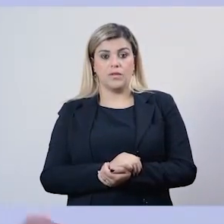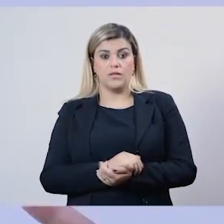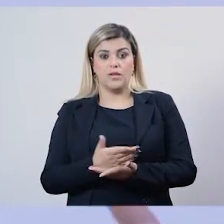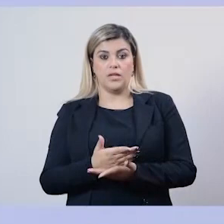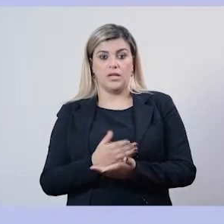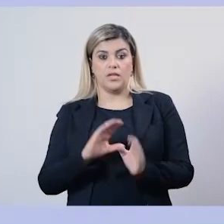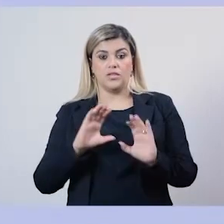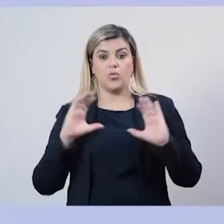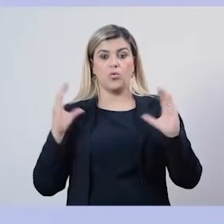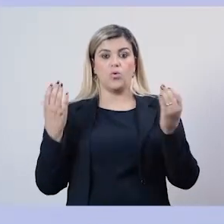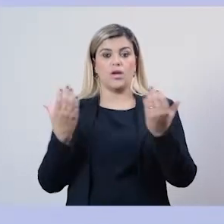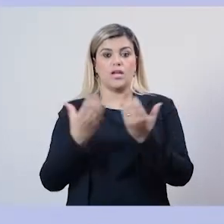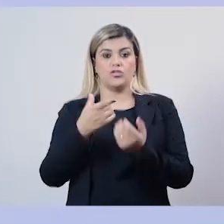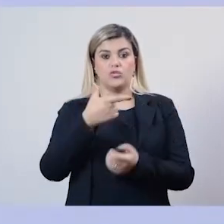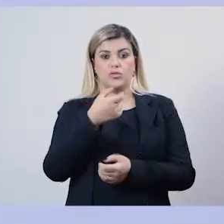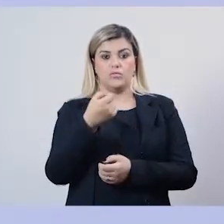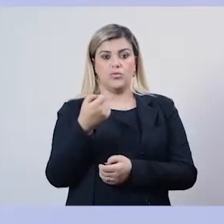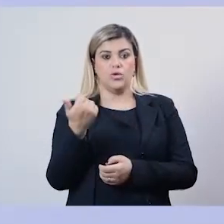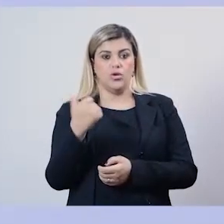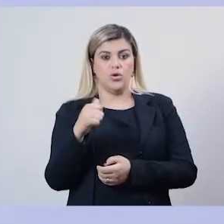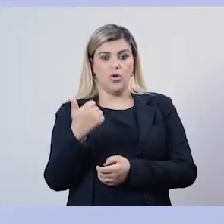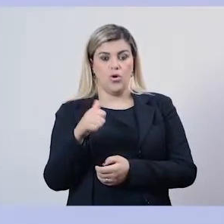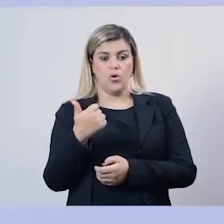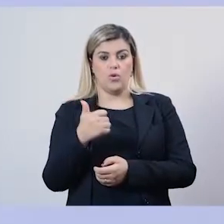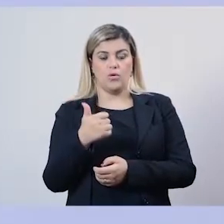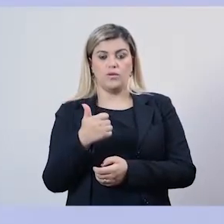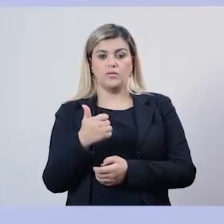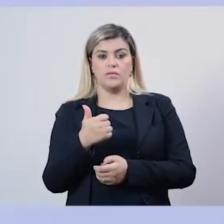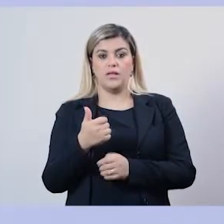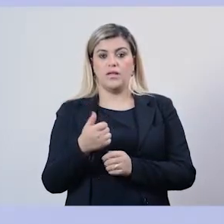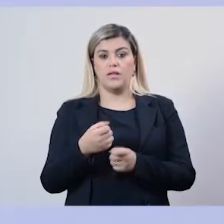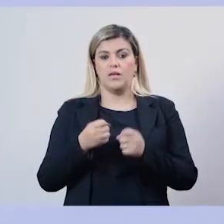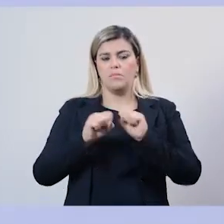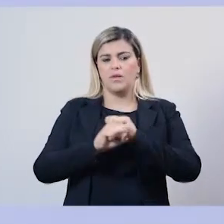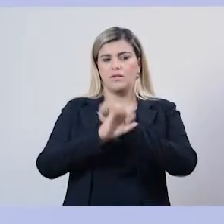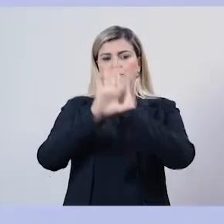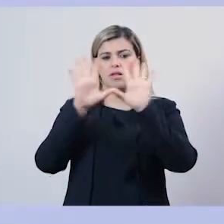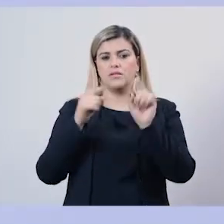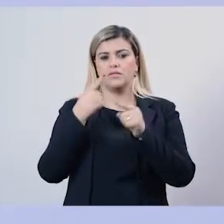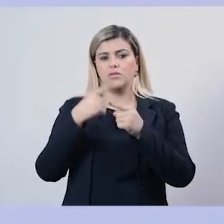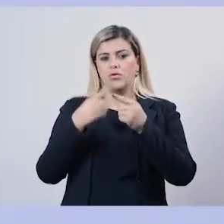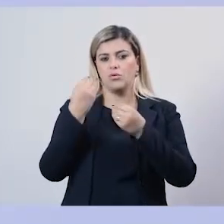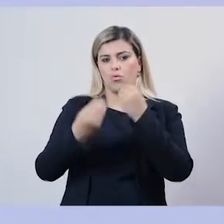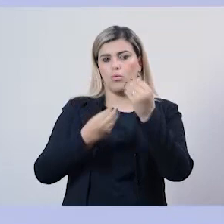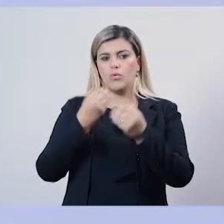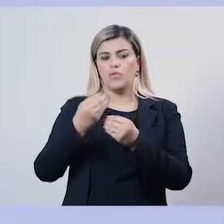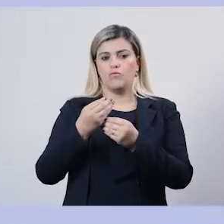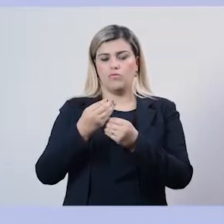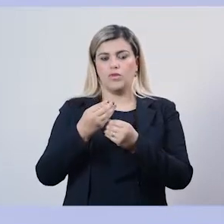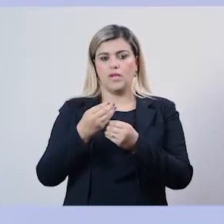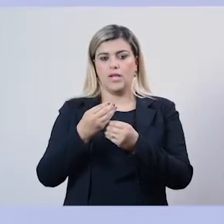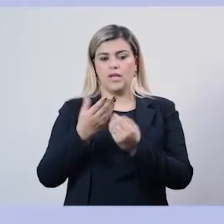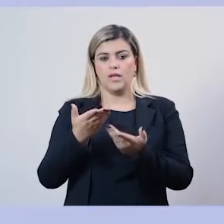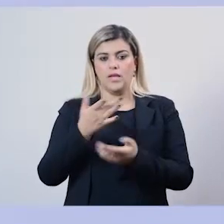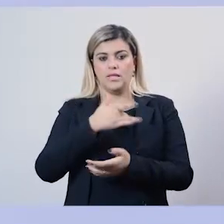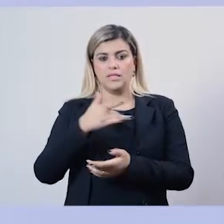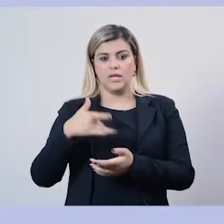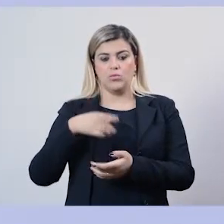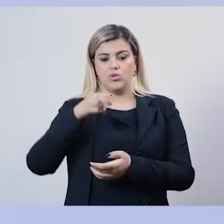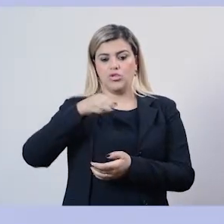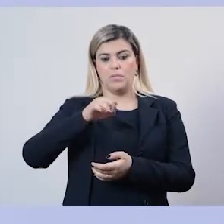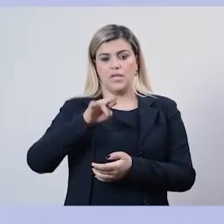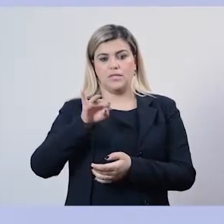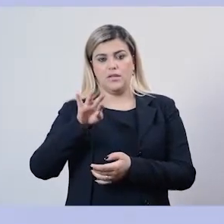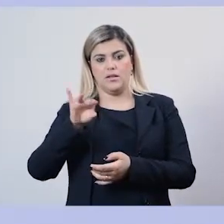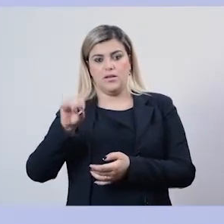esclarecer uma questão em relação ao Ministério da Saúde e por que fiscalizar. A colocação do ministro da Saúde,